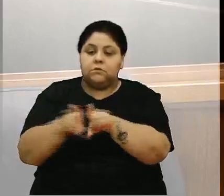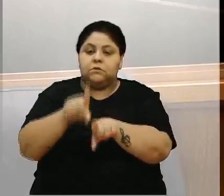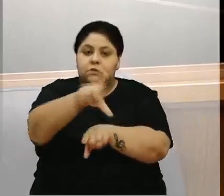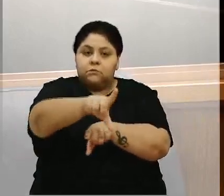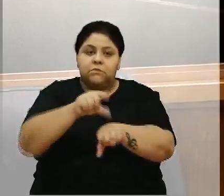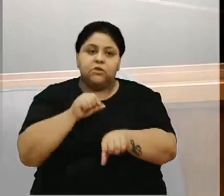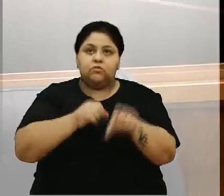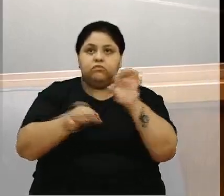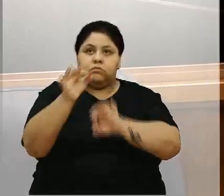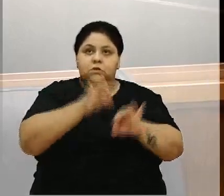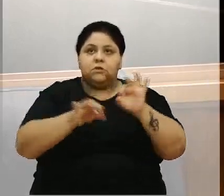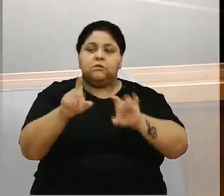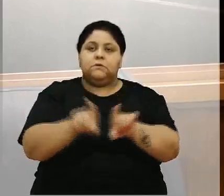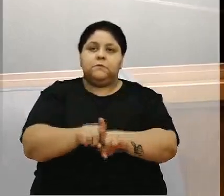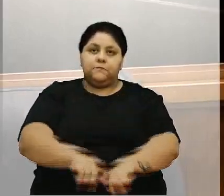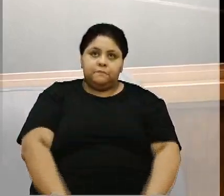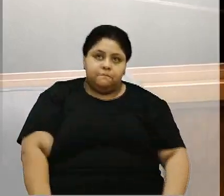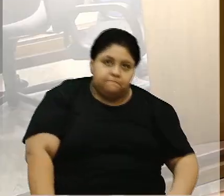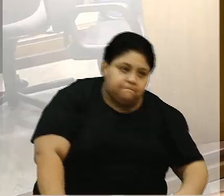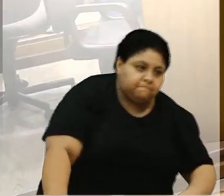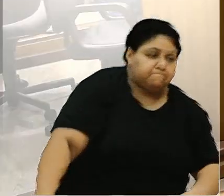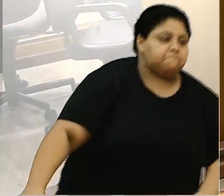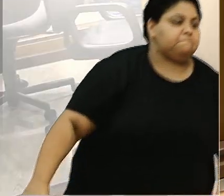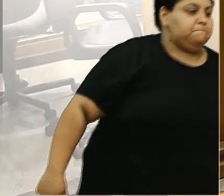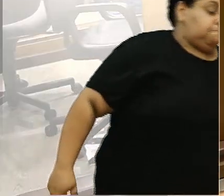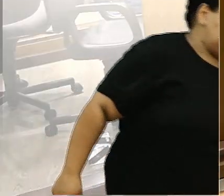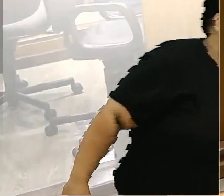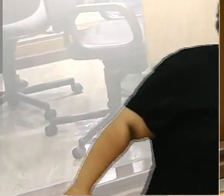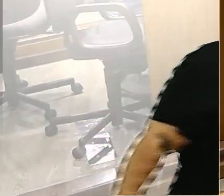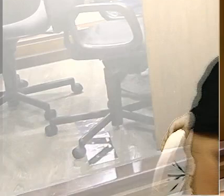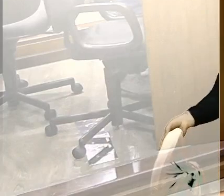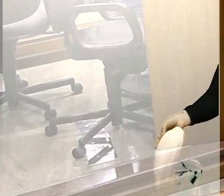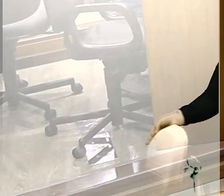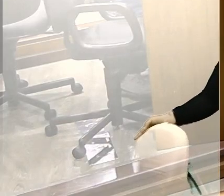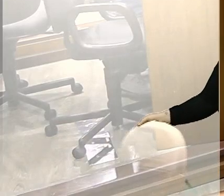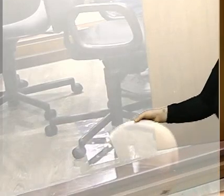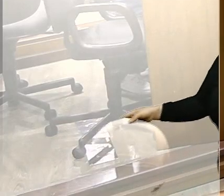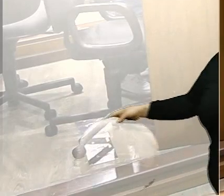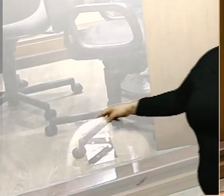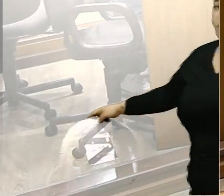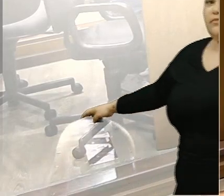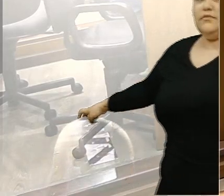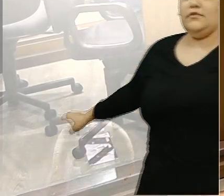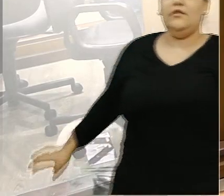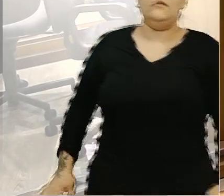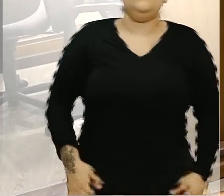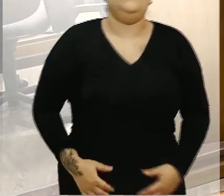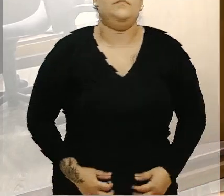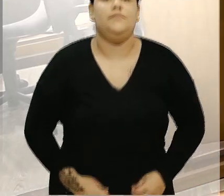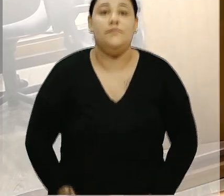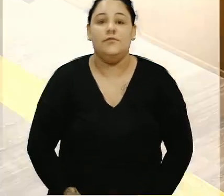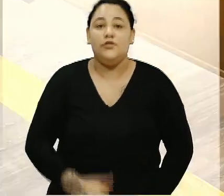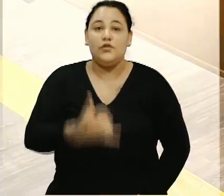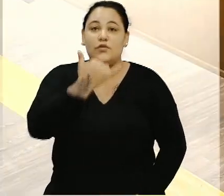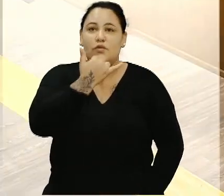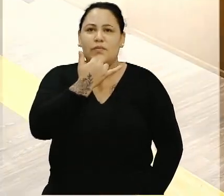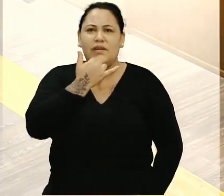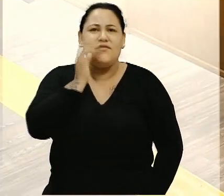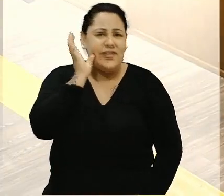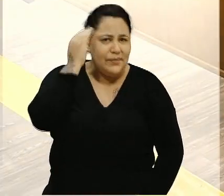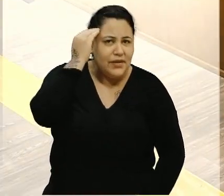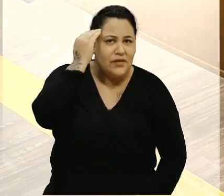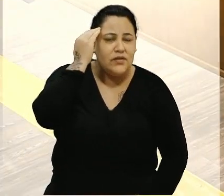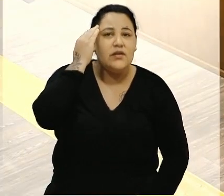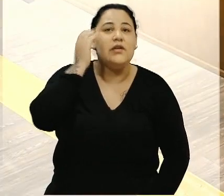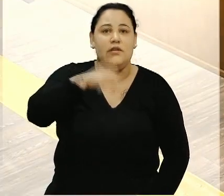regularização e outras. Seu a parte, vereadora Rosi. Vereador Lucas, um... Desculpa, vereador Filipe. Vereador Filipe, desculpe. Não, vereador Lucas, só para